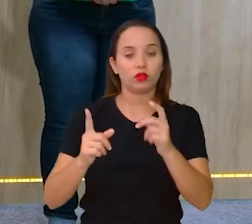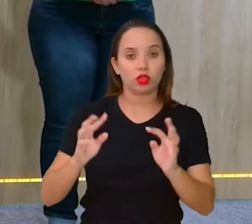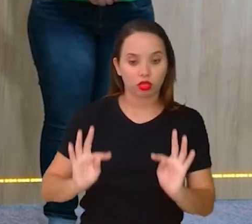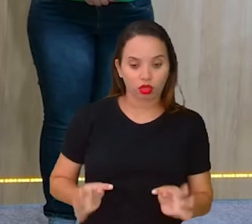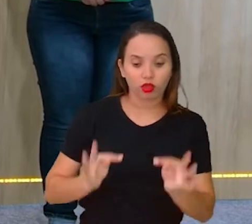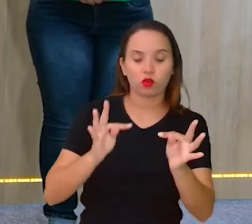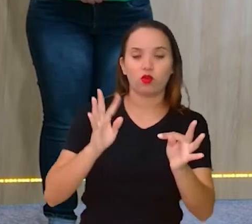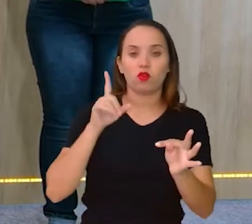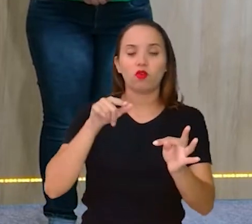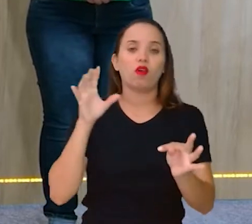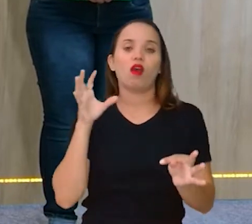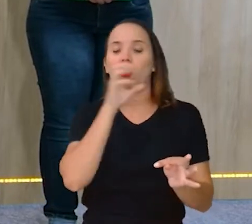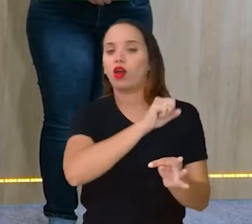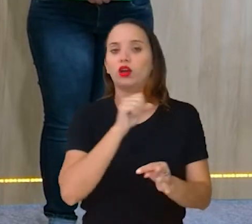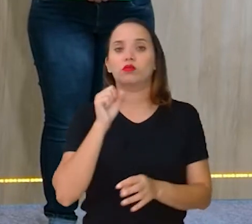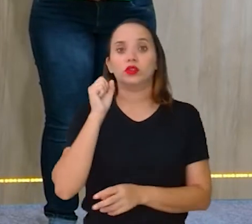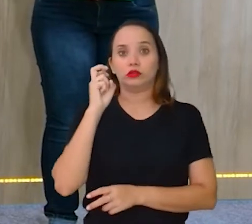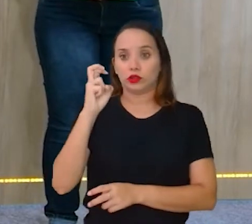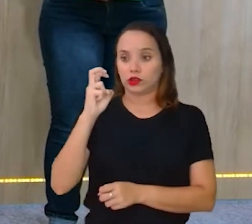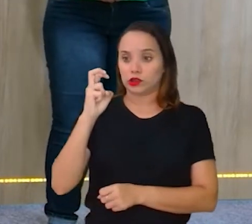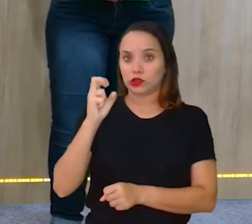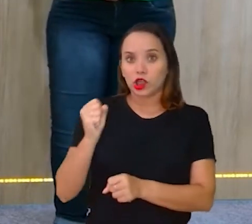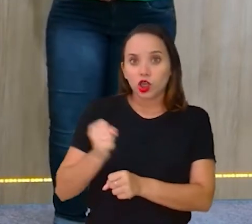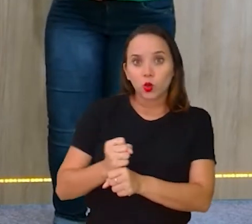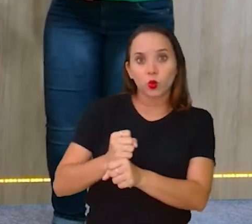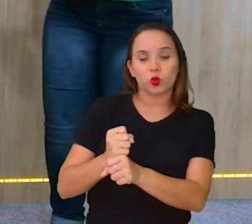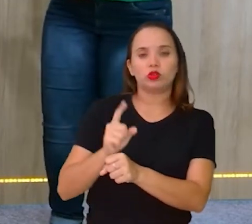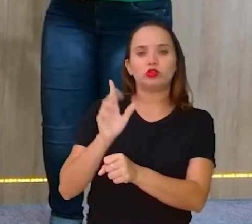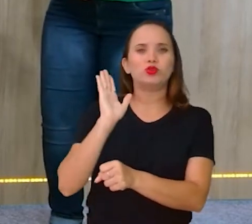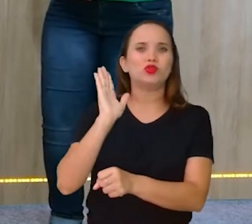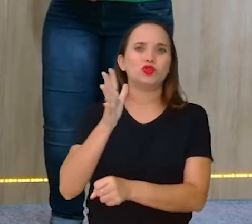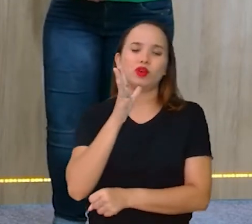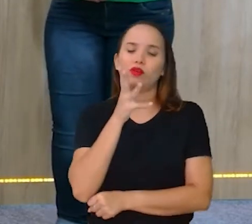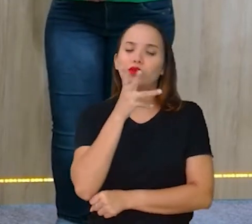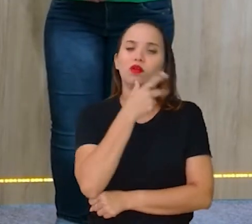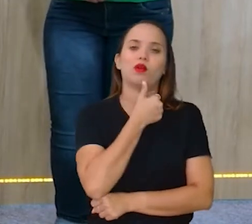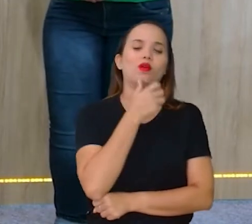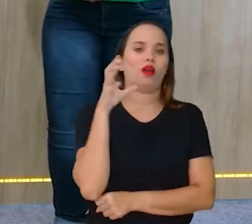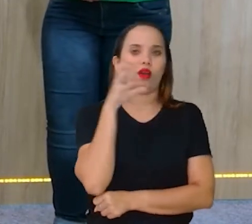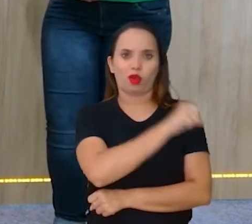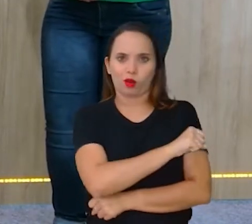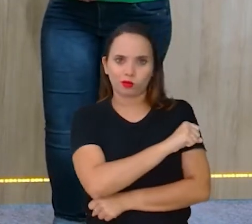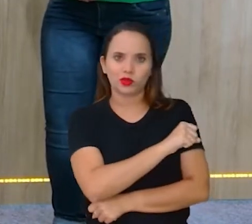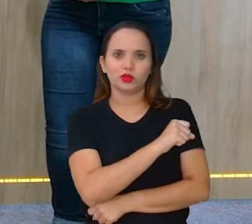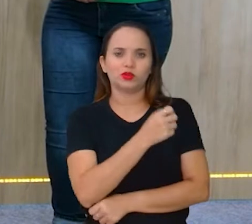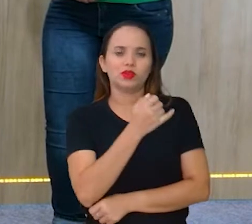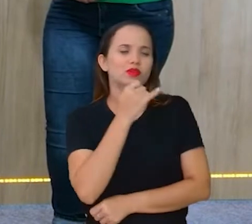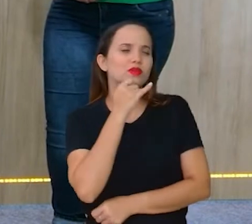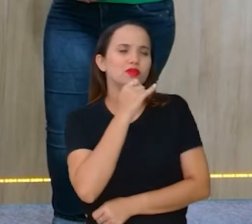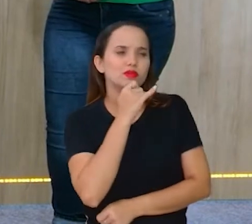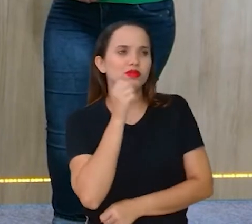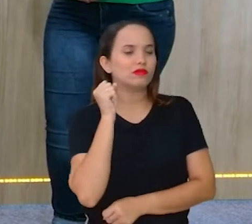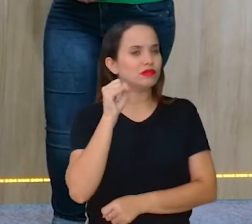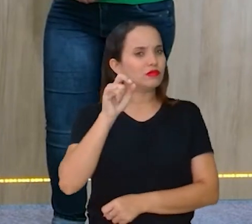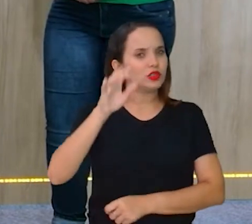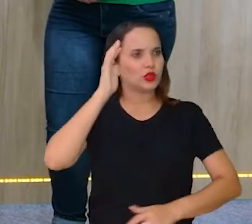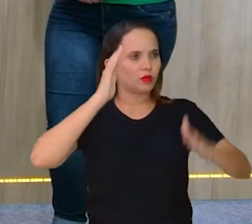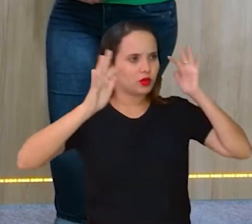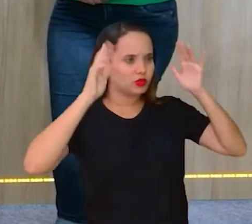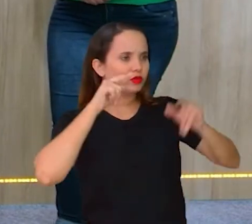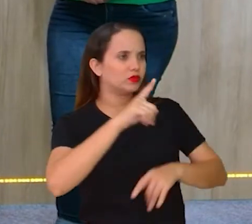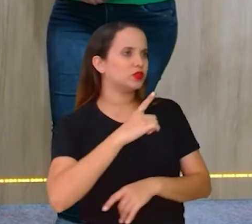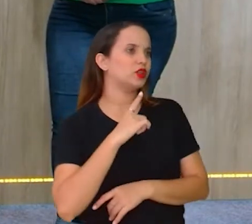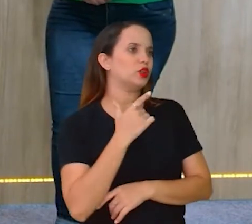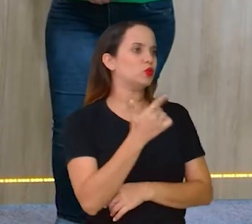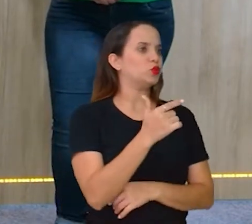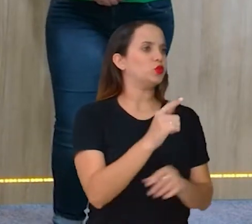passados já é muito tempo, né? Só você imaginar que 5 anos atrás você tinha um monte de coisas, não tinha